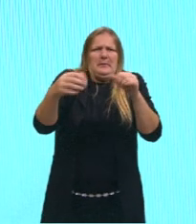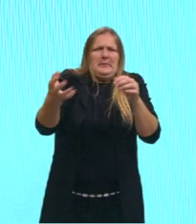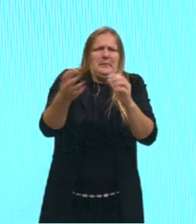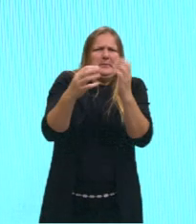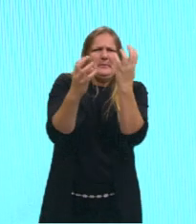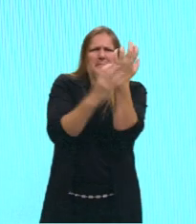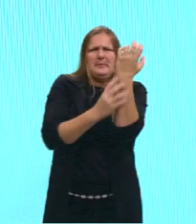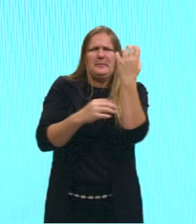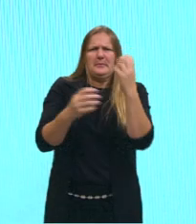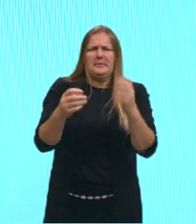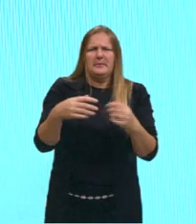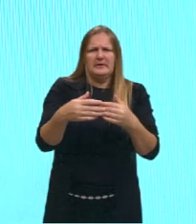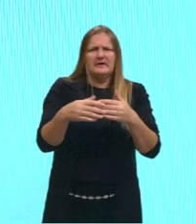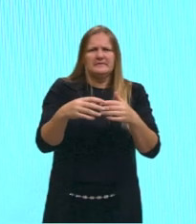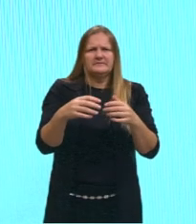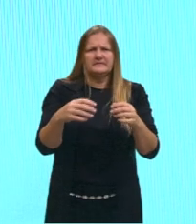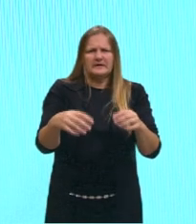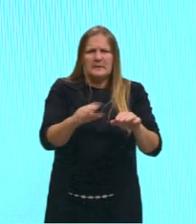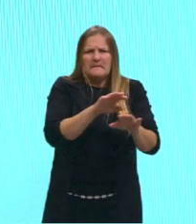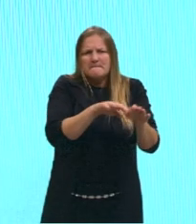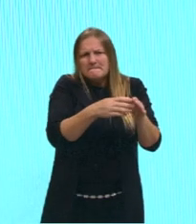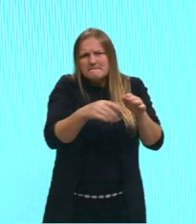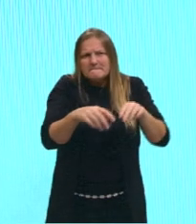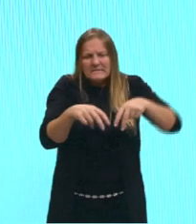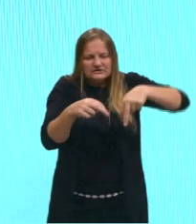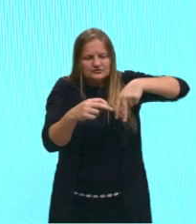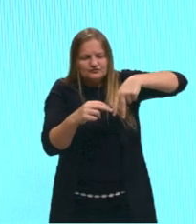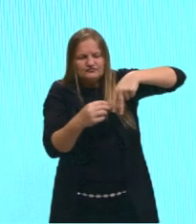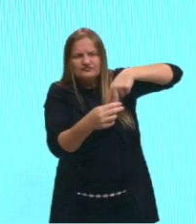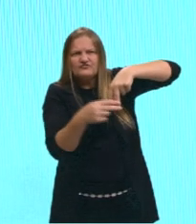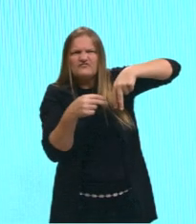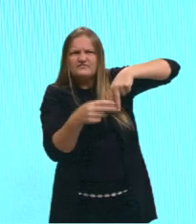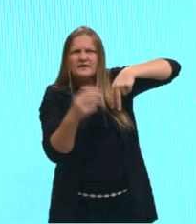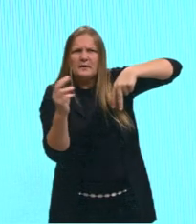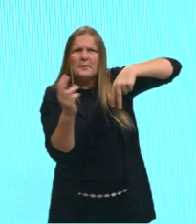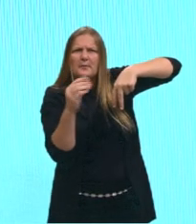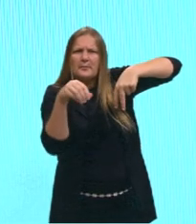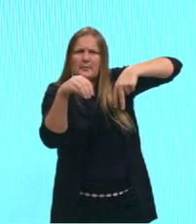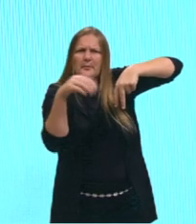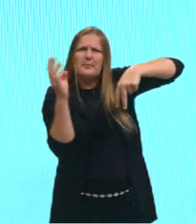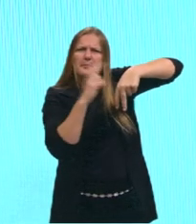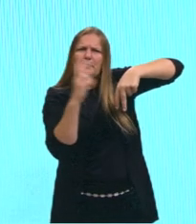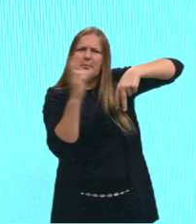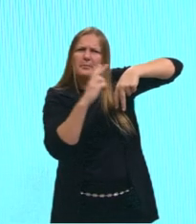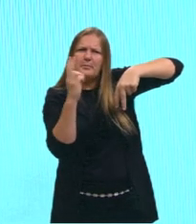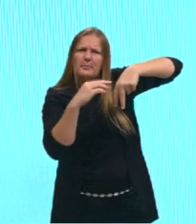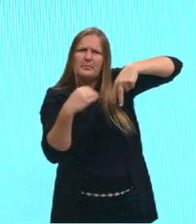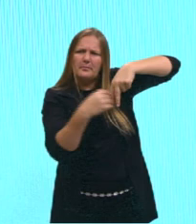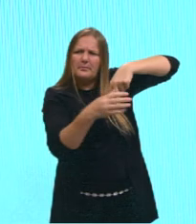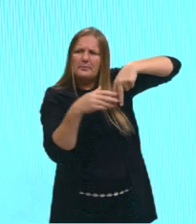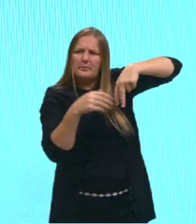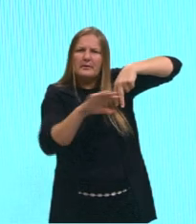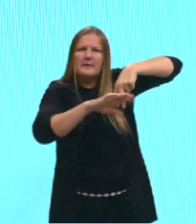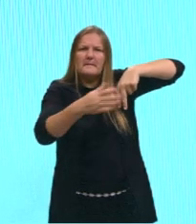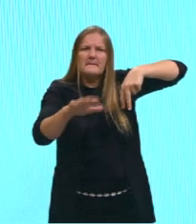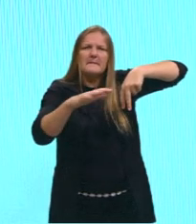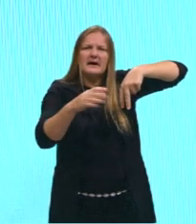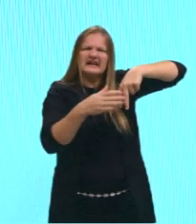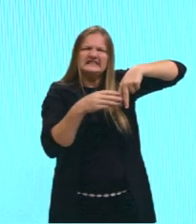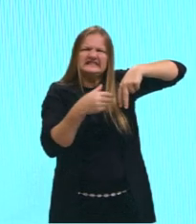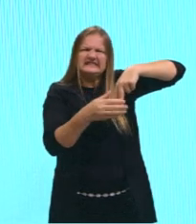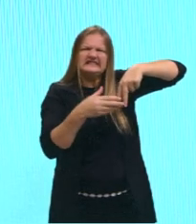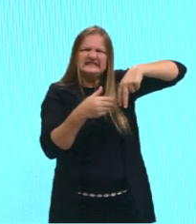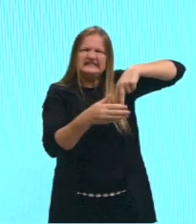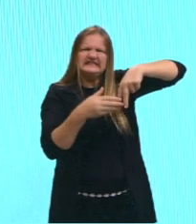né? Não passa do joelho, né? Principalmente na canela, certo? Batendo e tu pá, aquilo ali enche o saco, né? Literalmente.